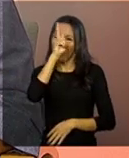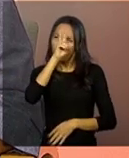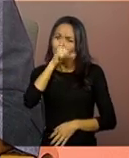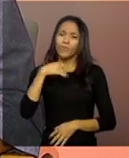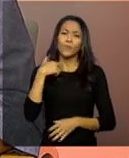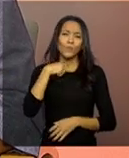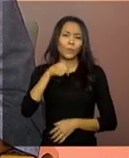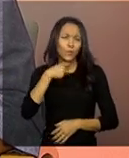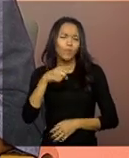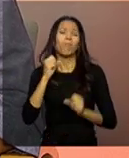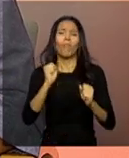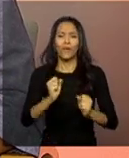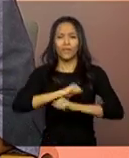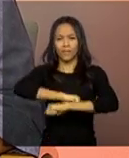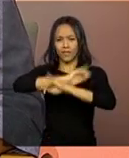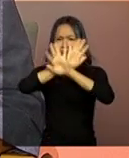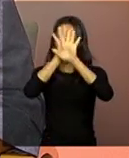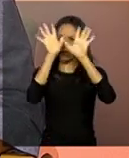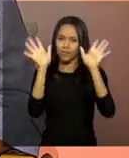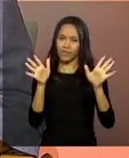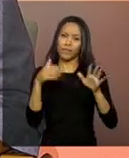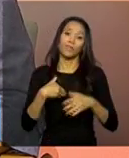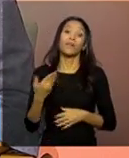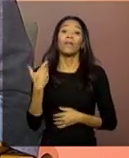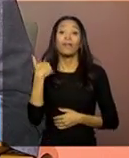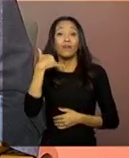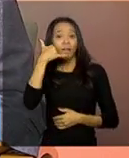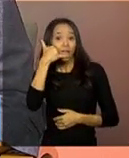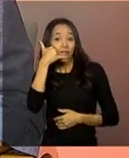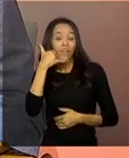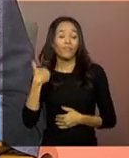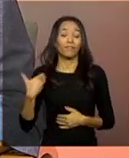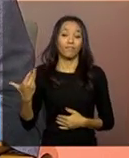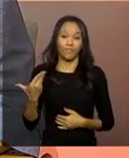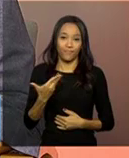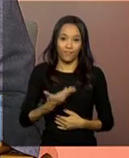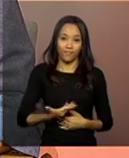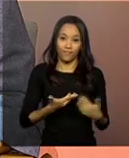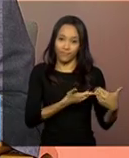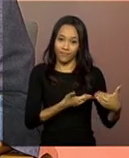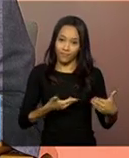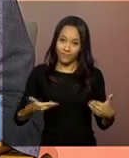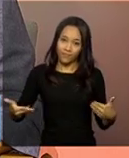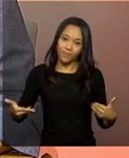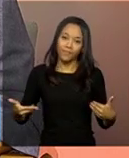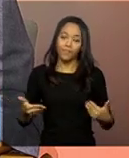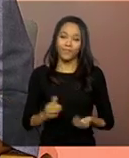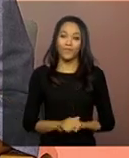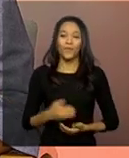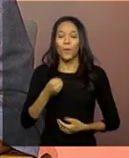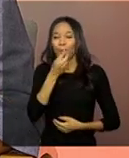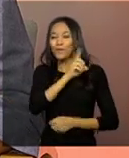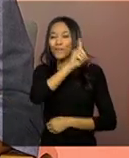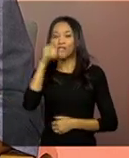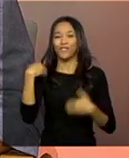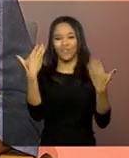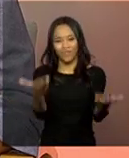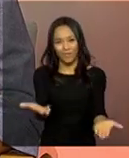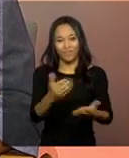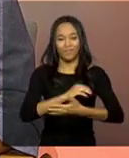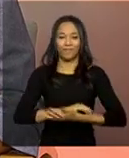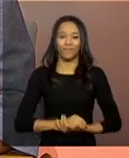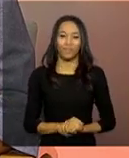dúvidas podem ser esclarecidas ainda pelo 0800 707 2003. Um bom dia para você.